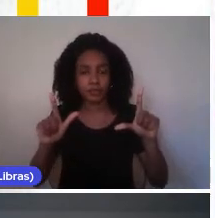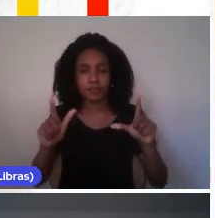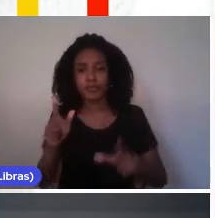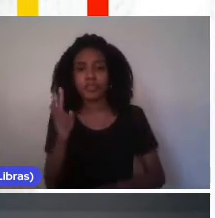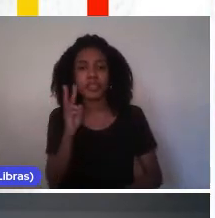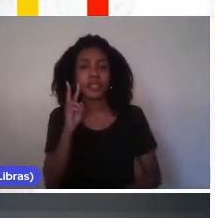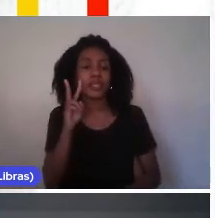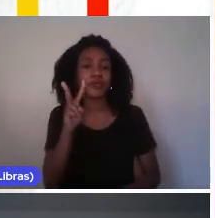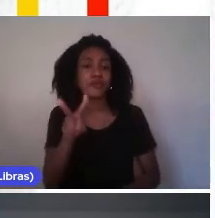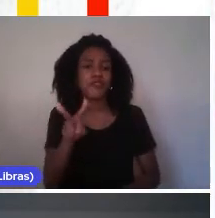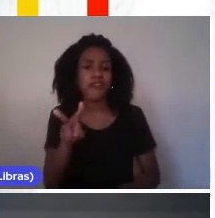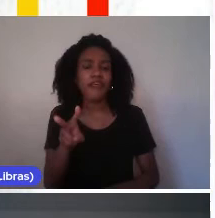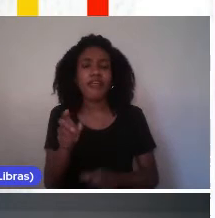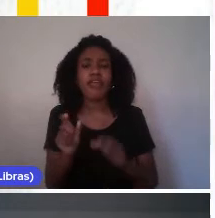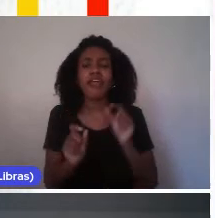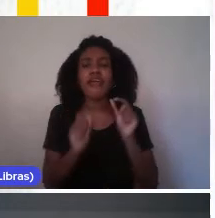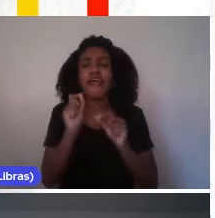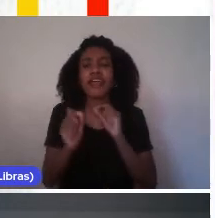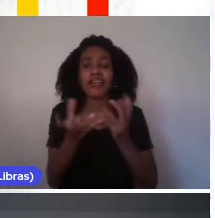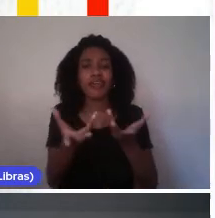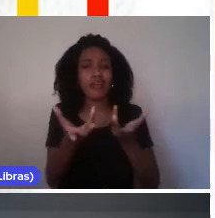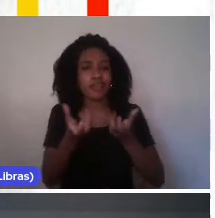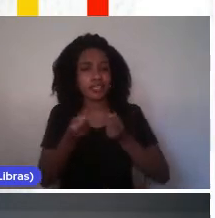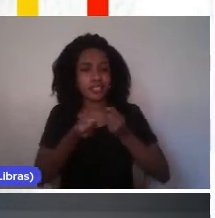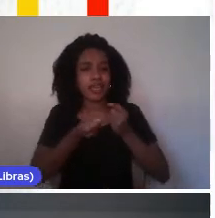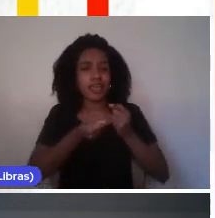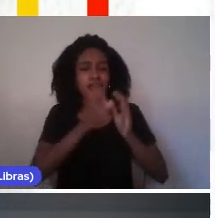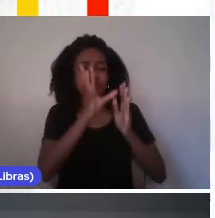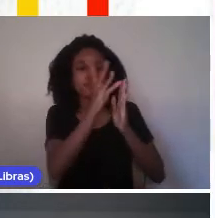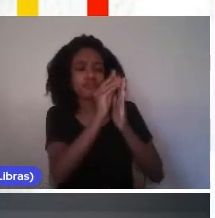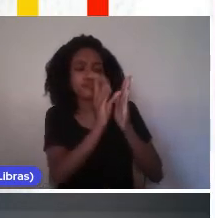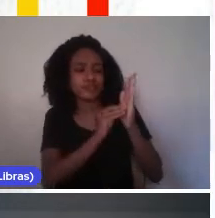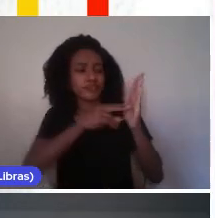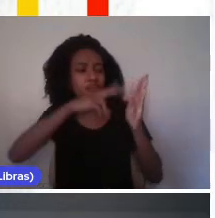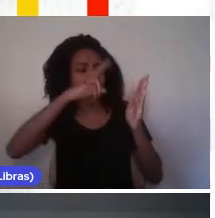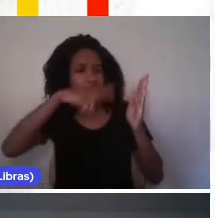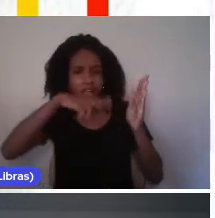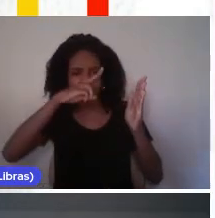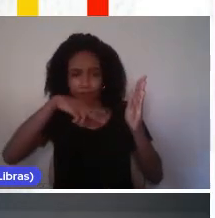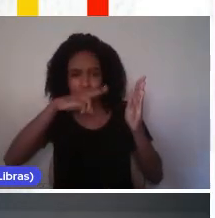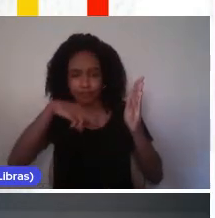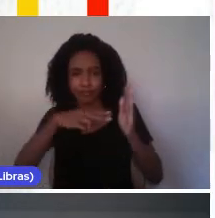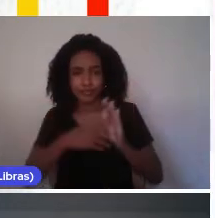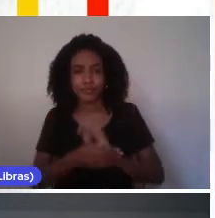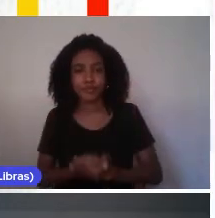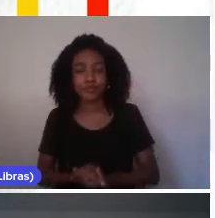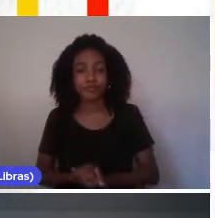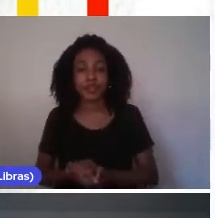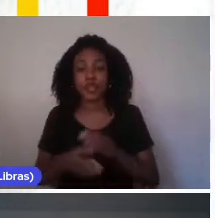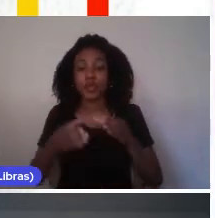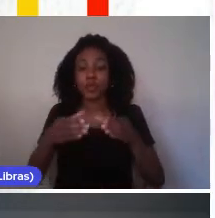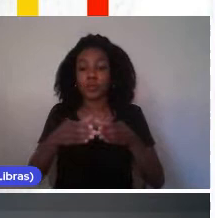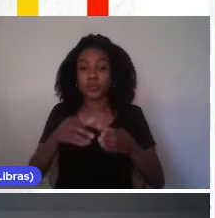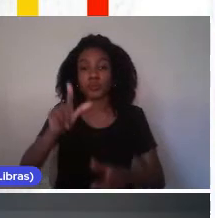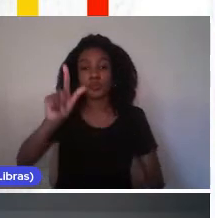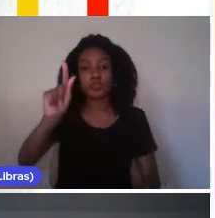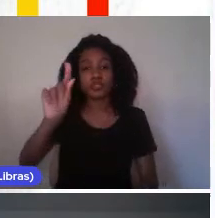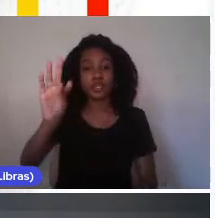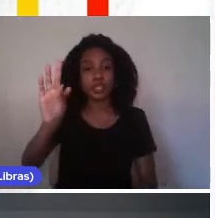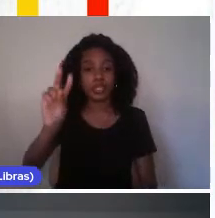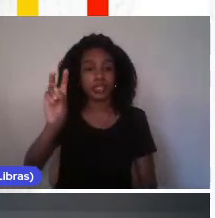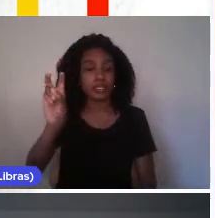quem recebe e avalia o material enviado. O GT5 realiza